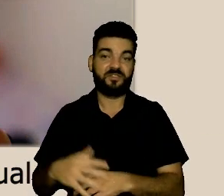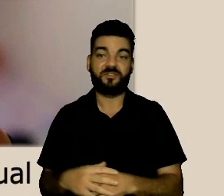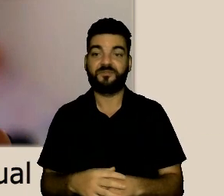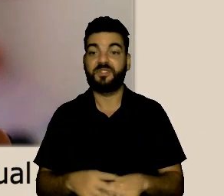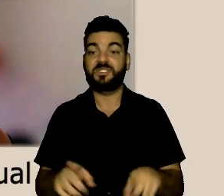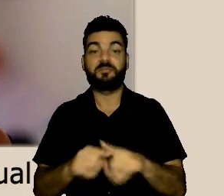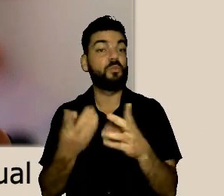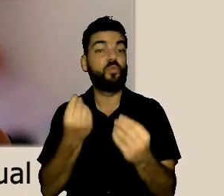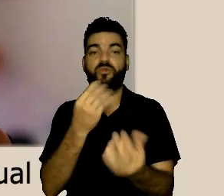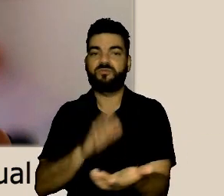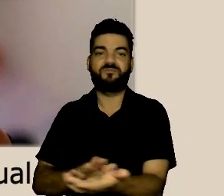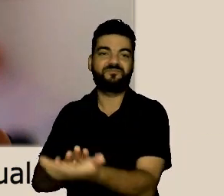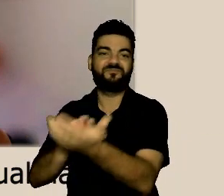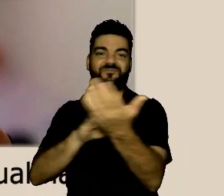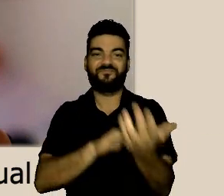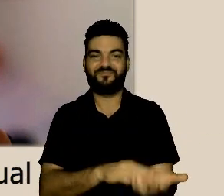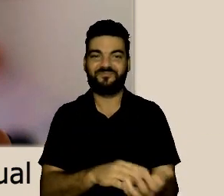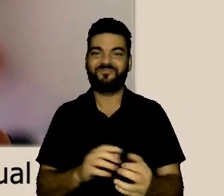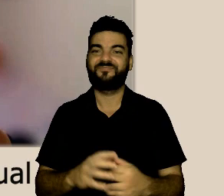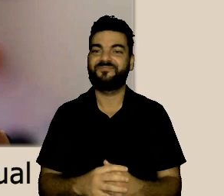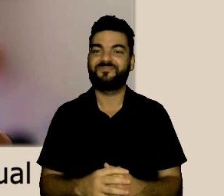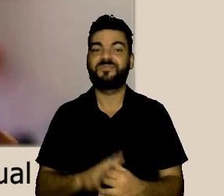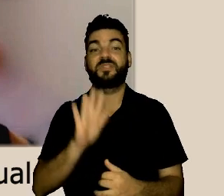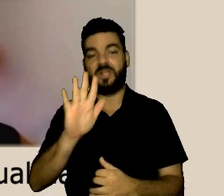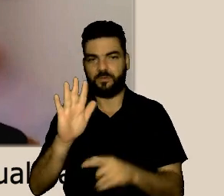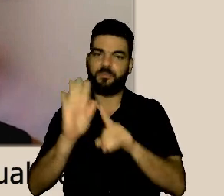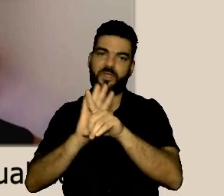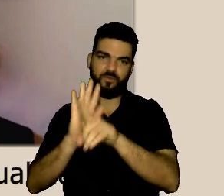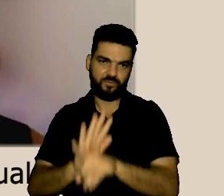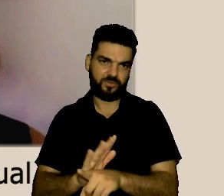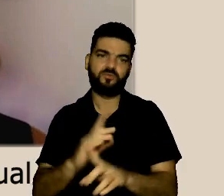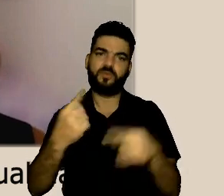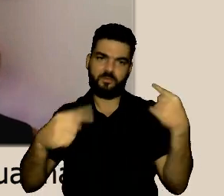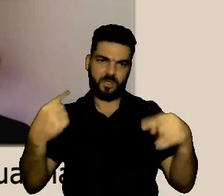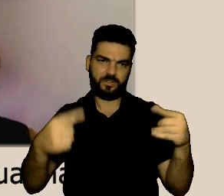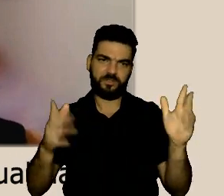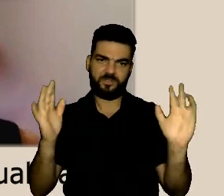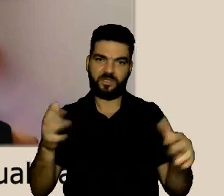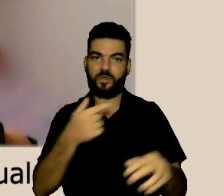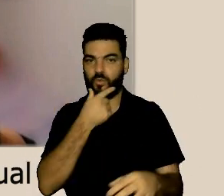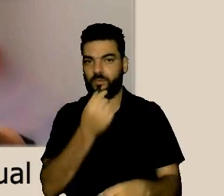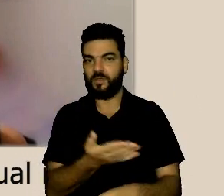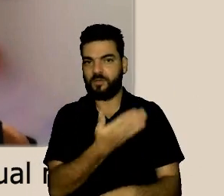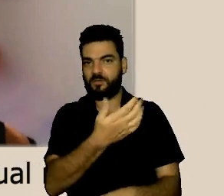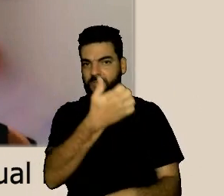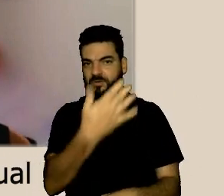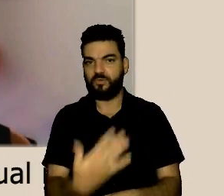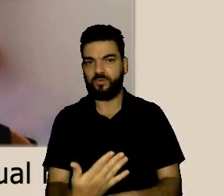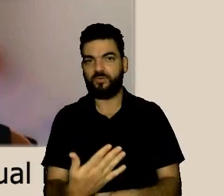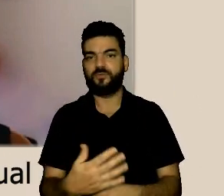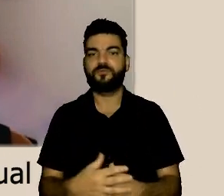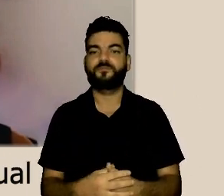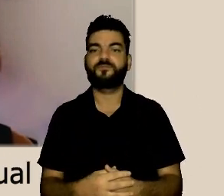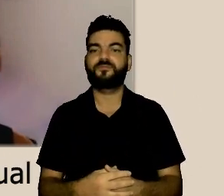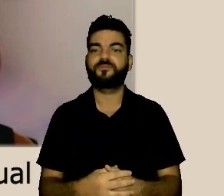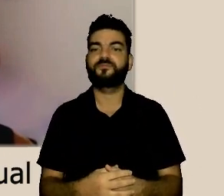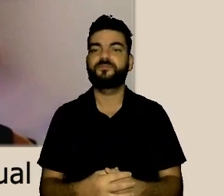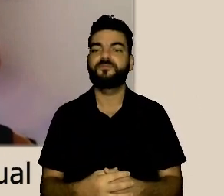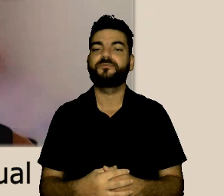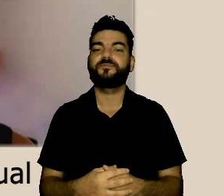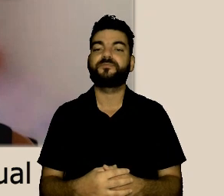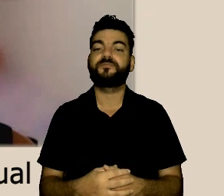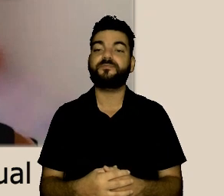cotidiano temos várias perguntas e vários elogios além das perguntas e do